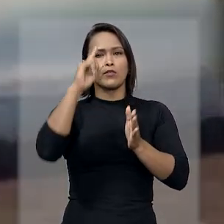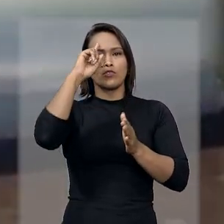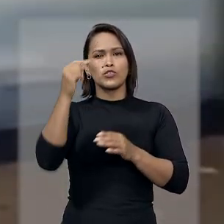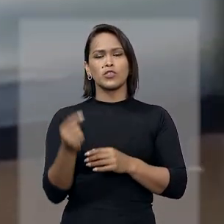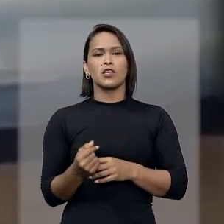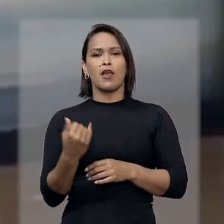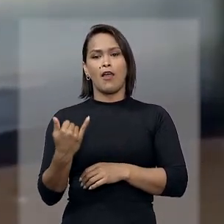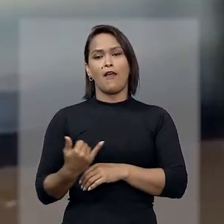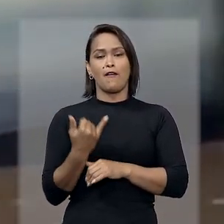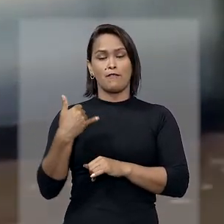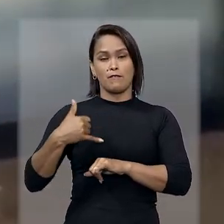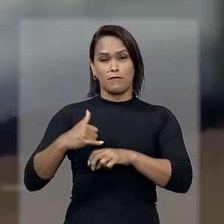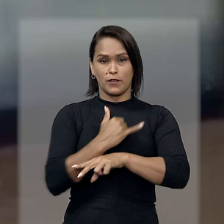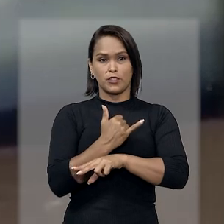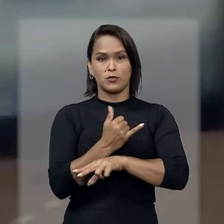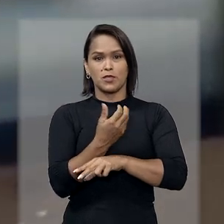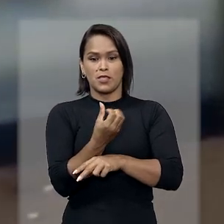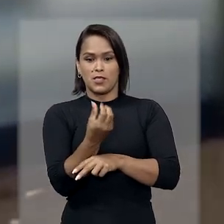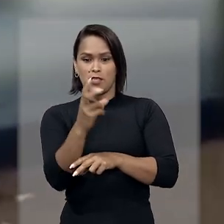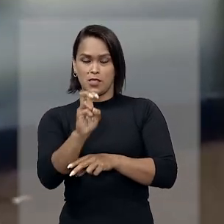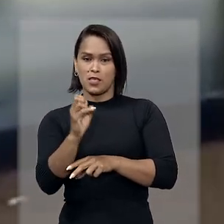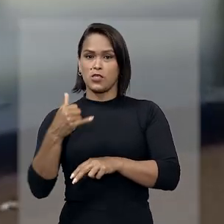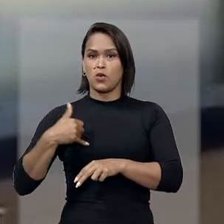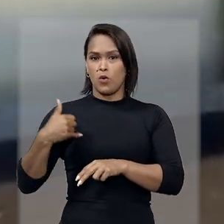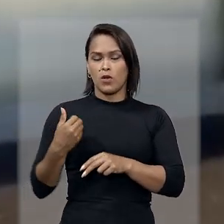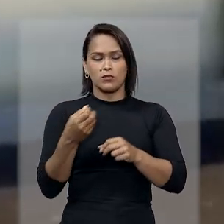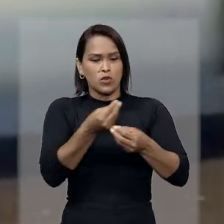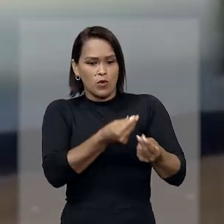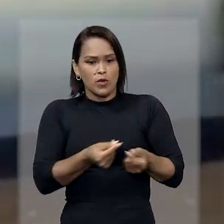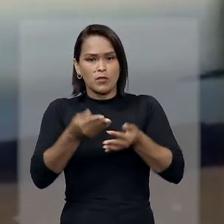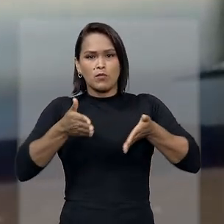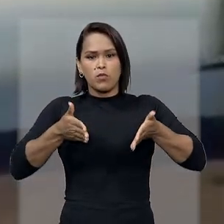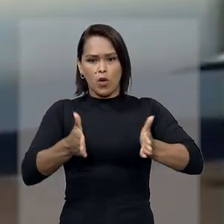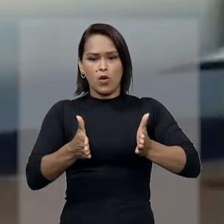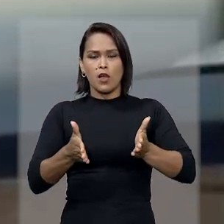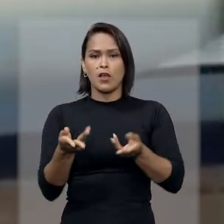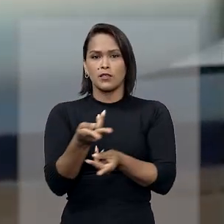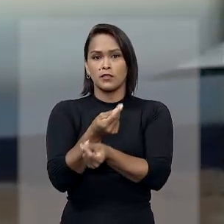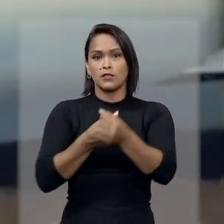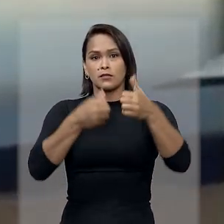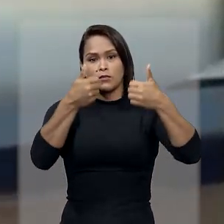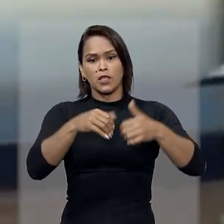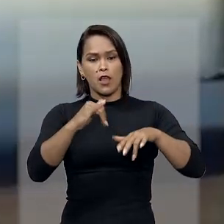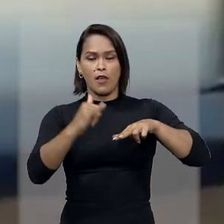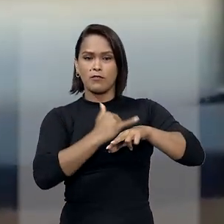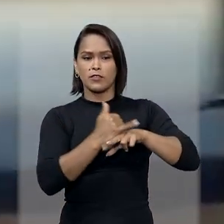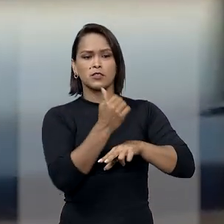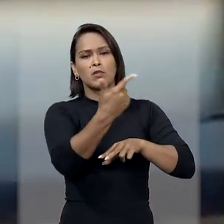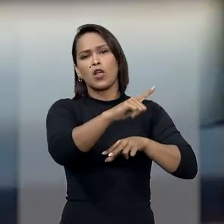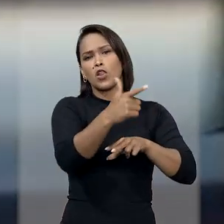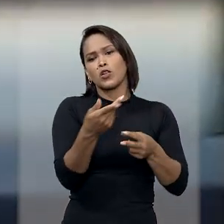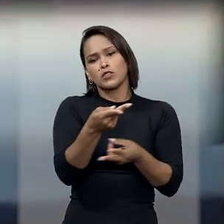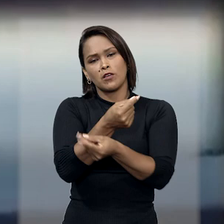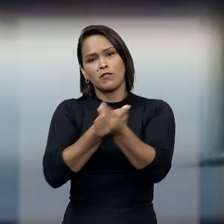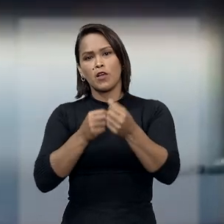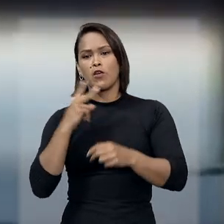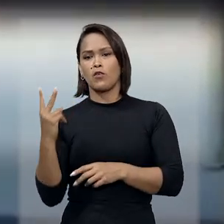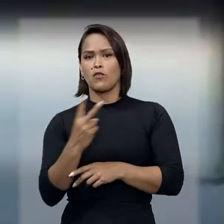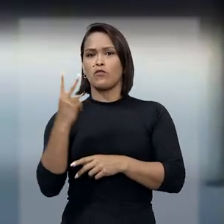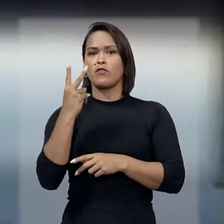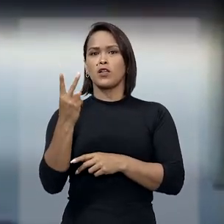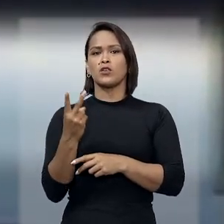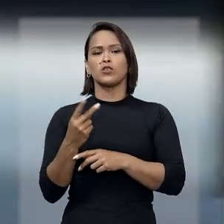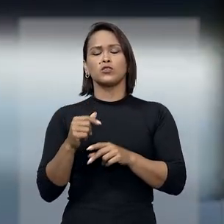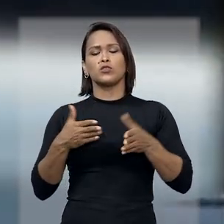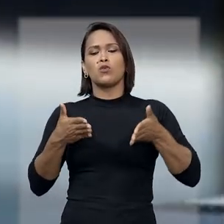completaria 65 anos e despesas com o funeral, alegando que a vítima não tinha renda e que os valores com o